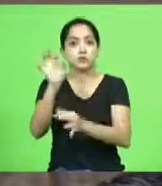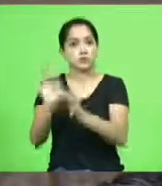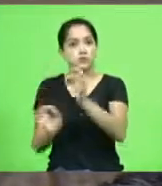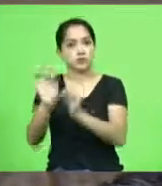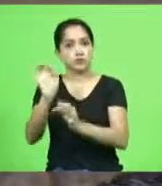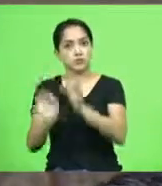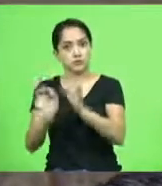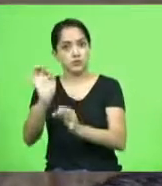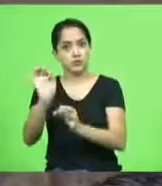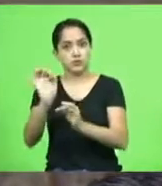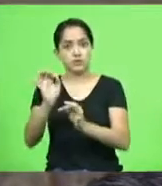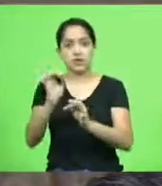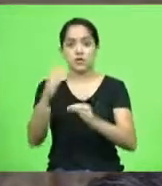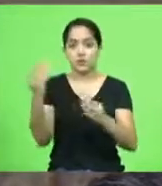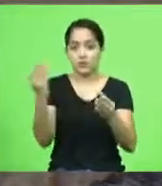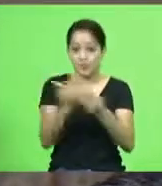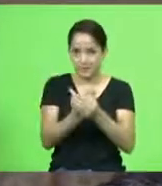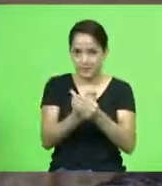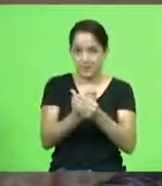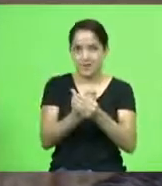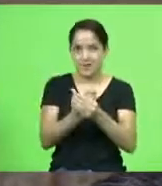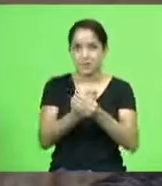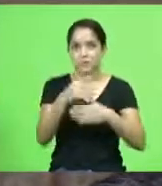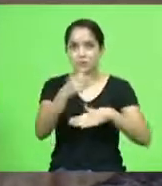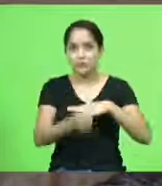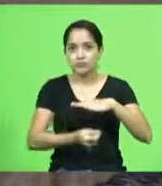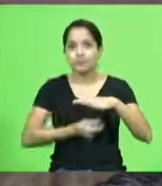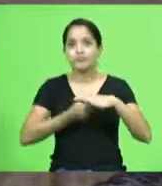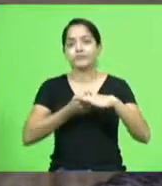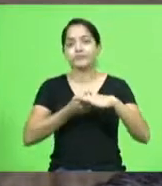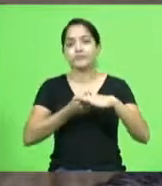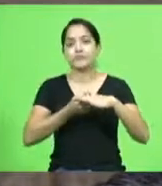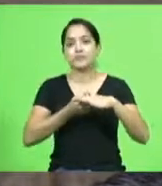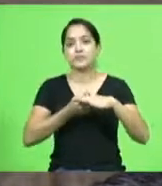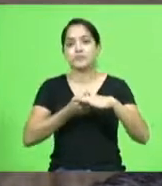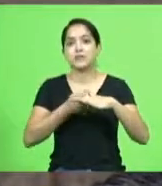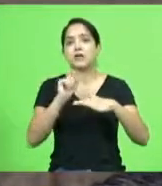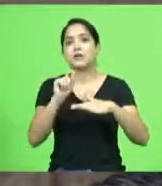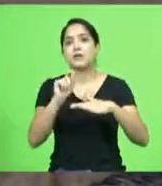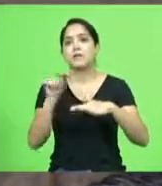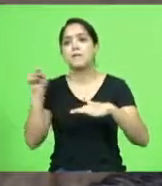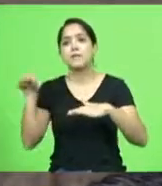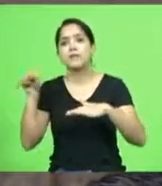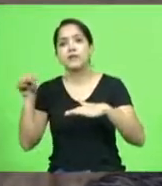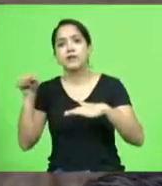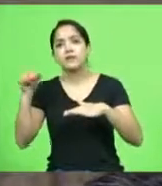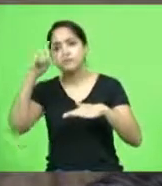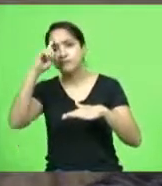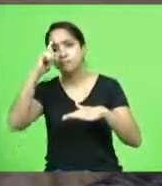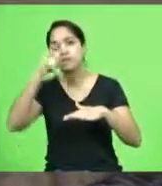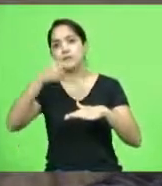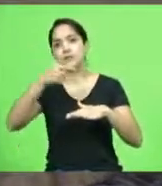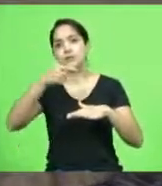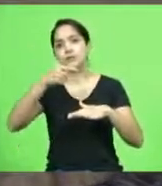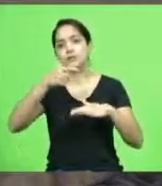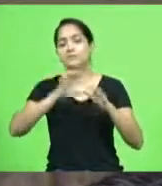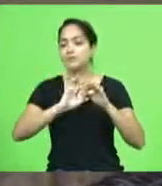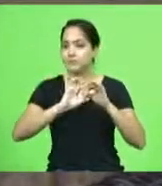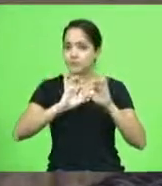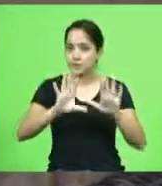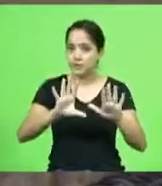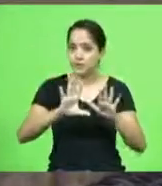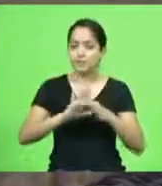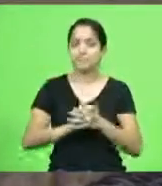no processo do Mensalão Tucano em Minas e o que o STF fez soltou